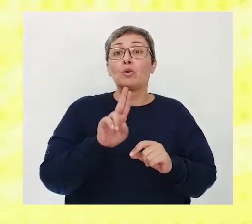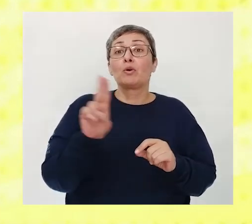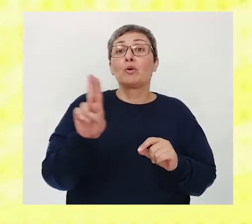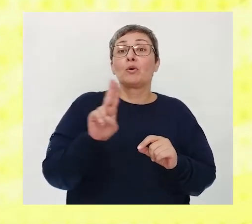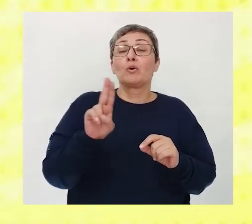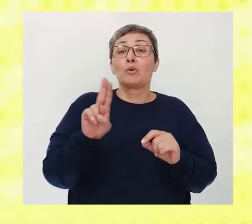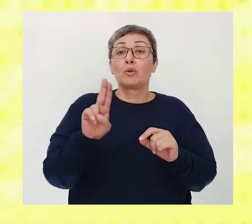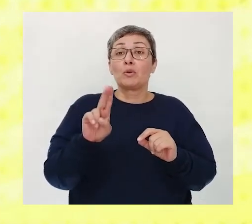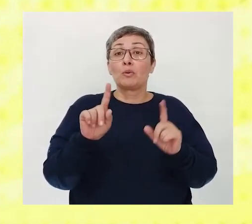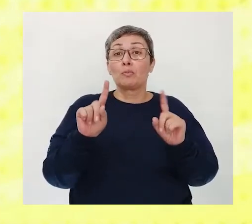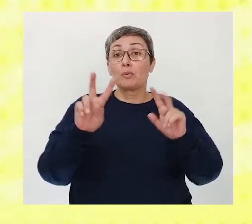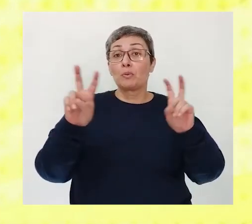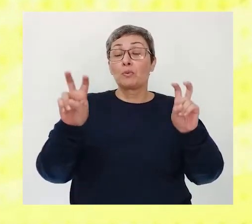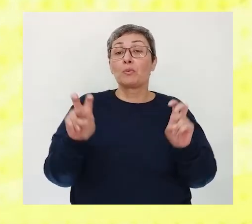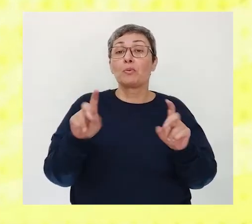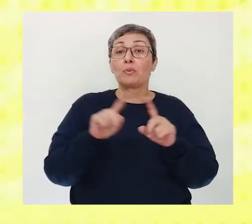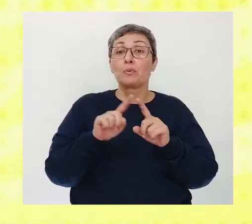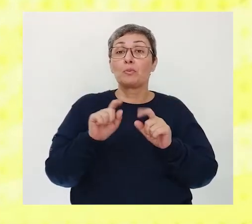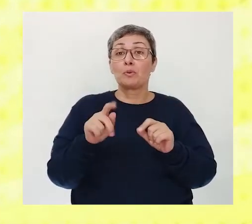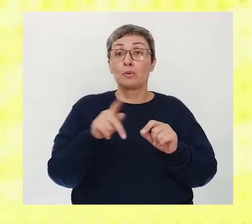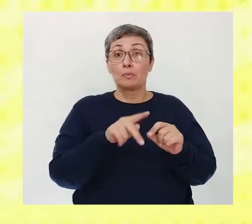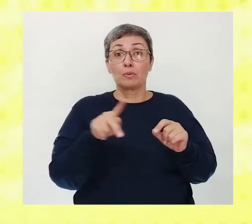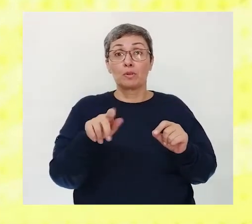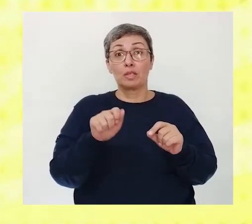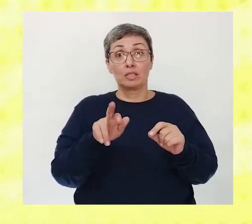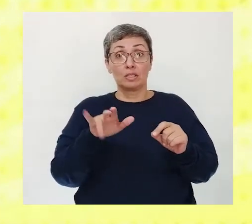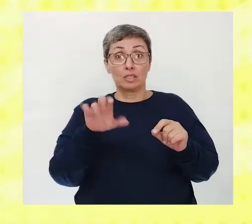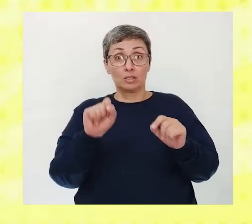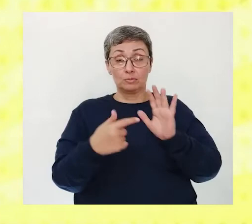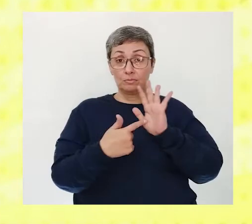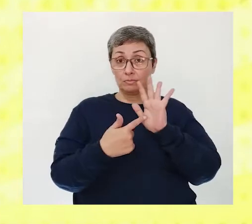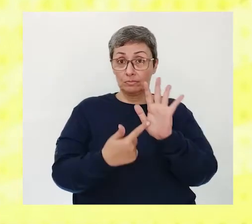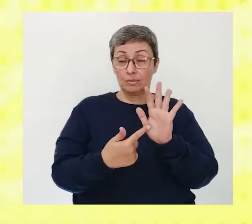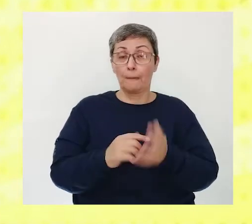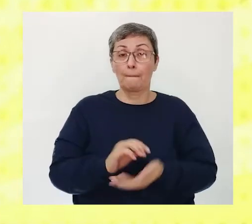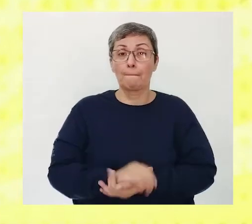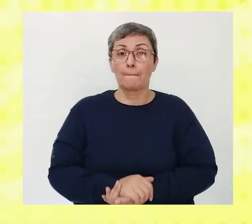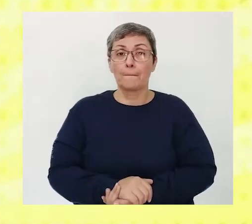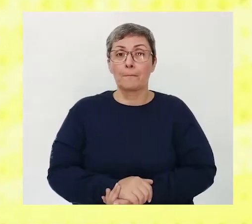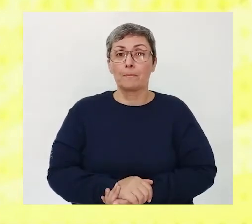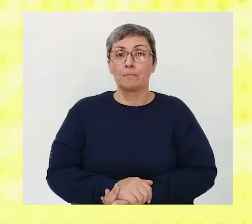nome Do poema? Isso analisando aí O poema Do professor Adriano Que está aí Para vocês